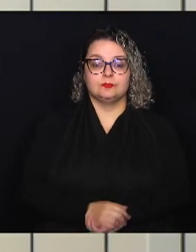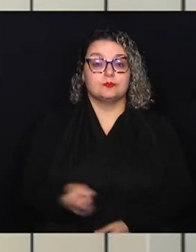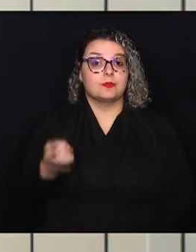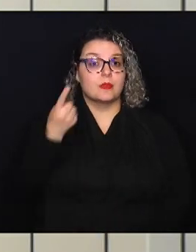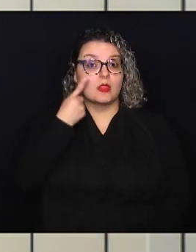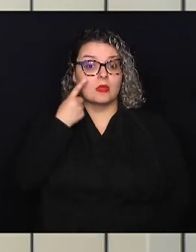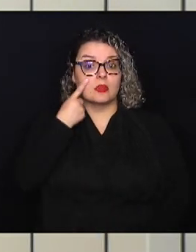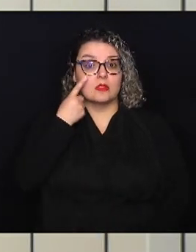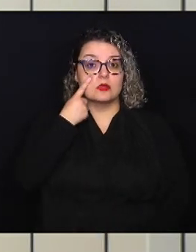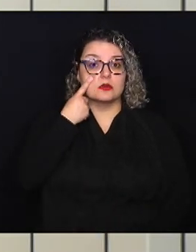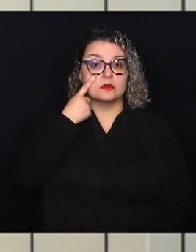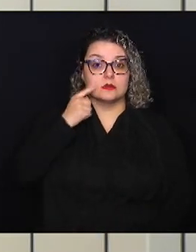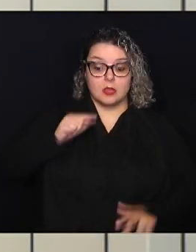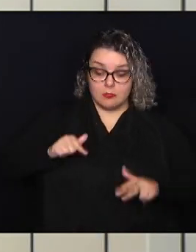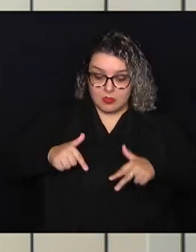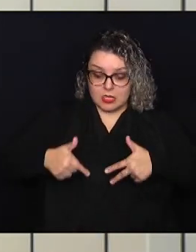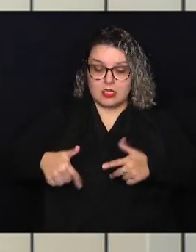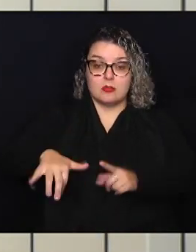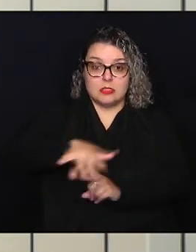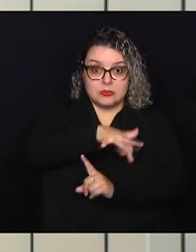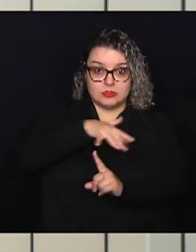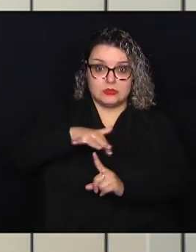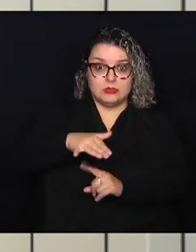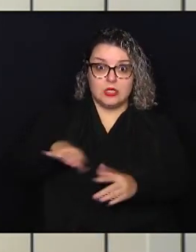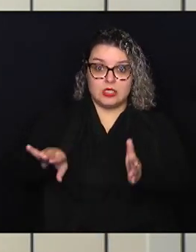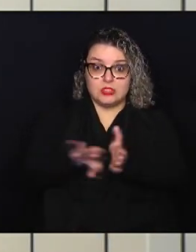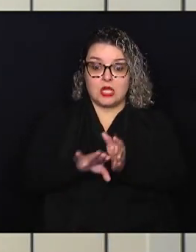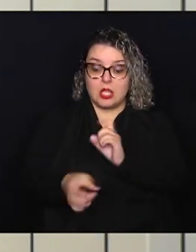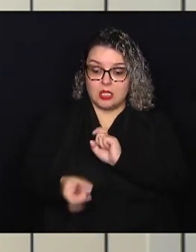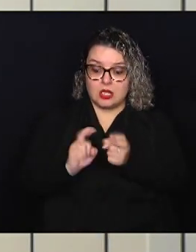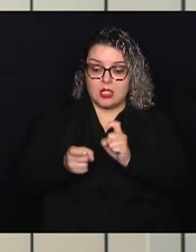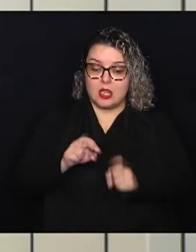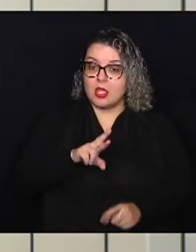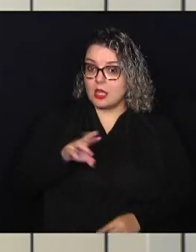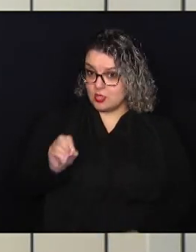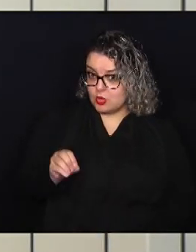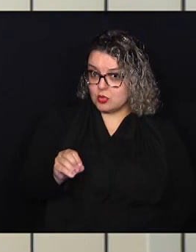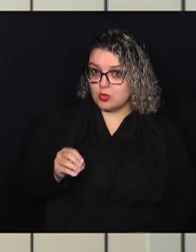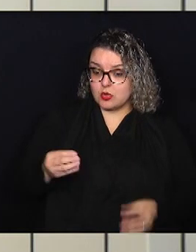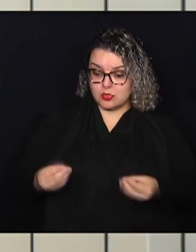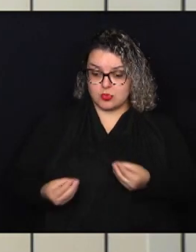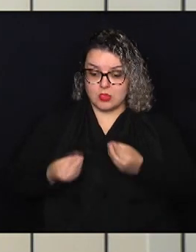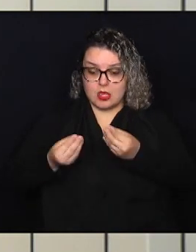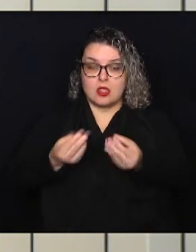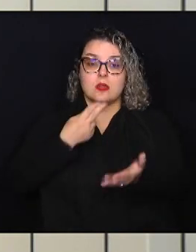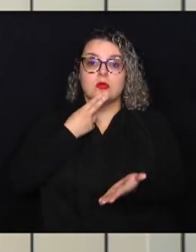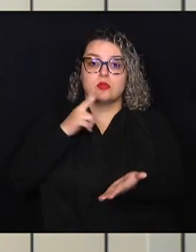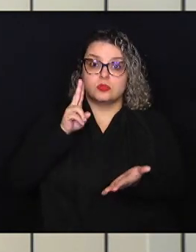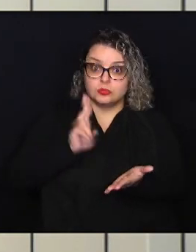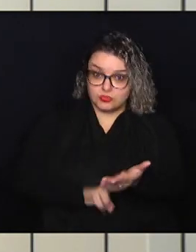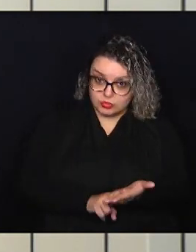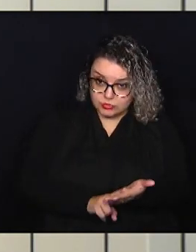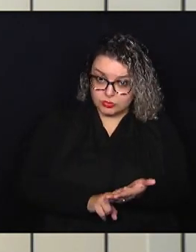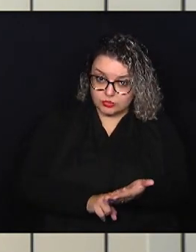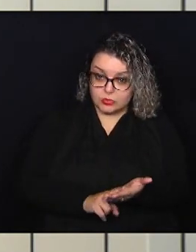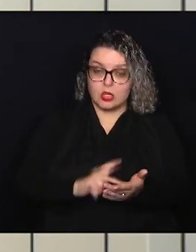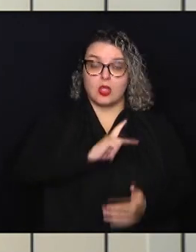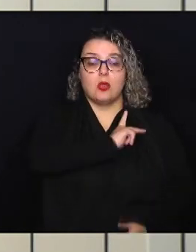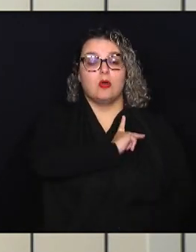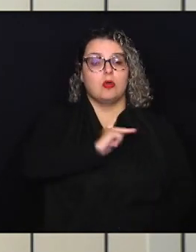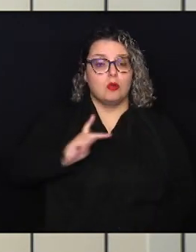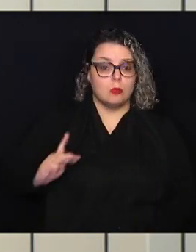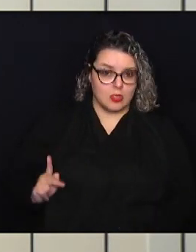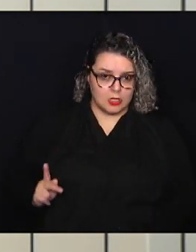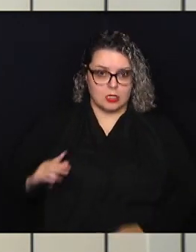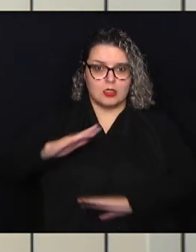só, ambientalistas vieram ontem à reunião ordinária e entregaram uma carta ao presidente da